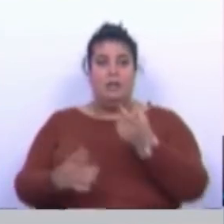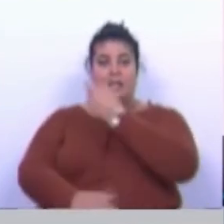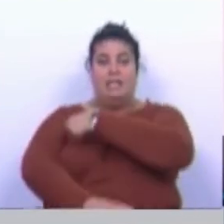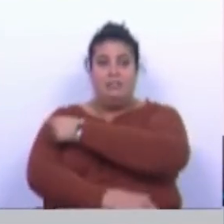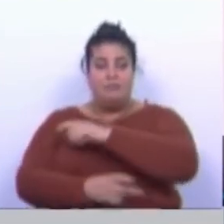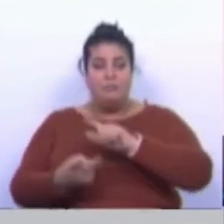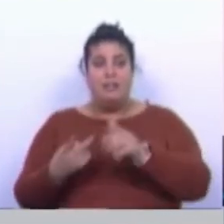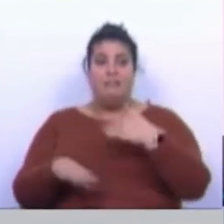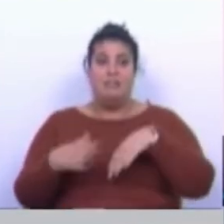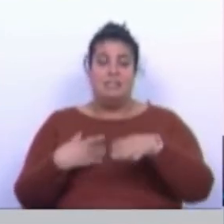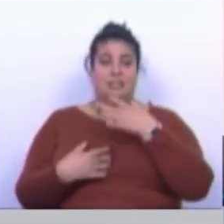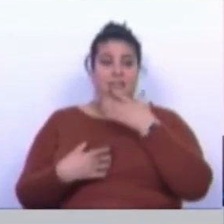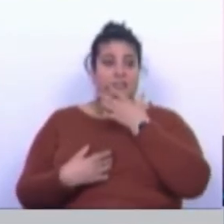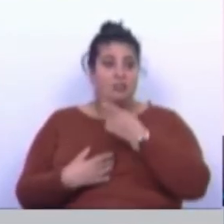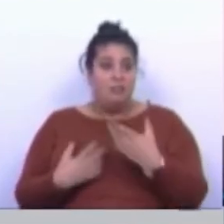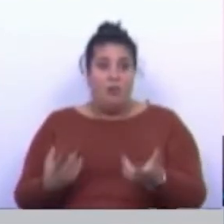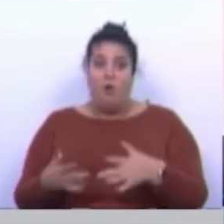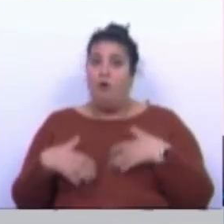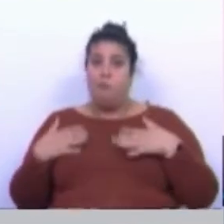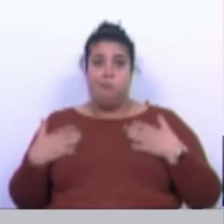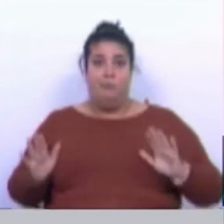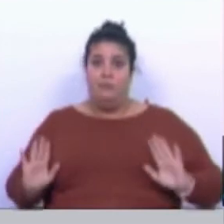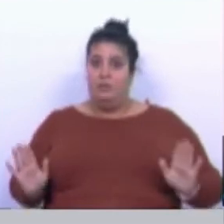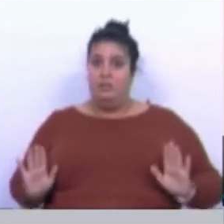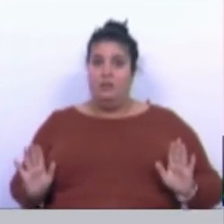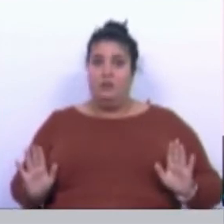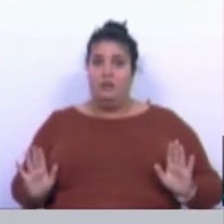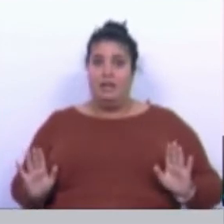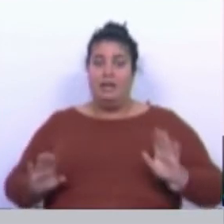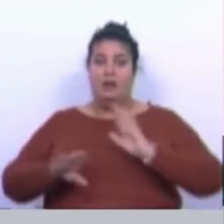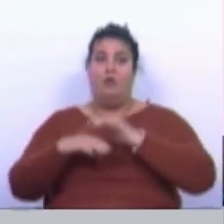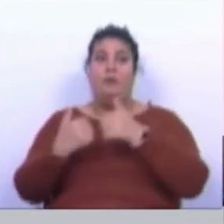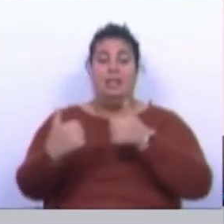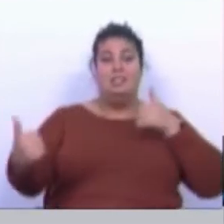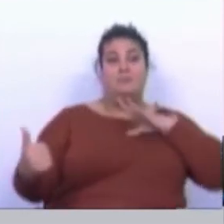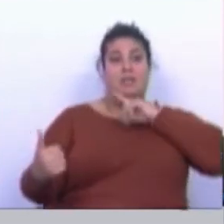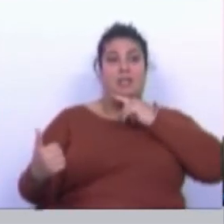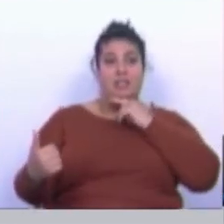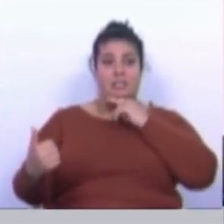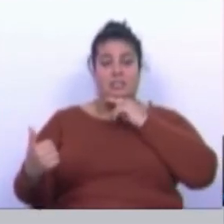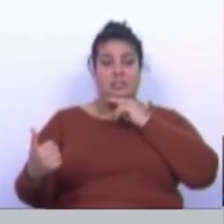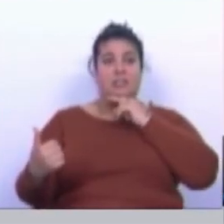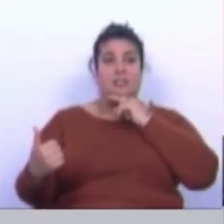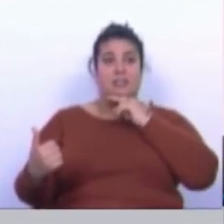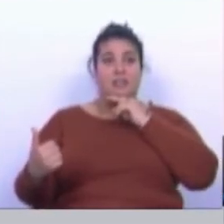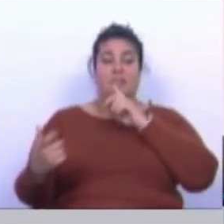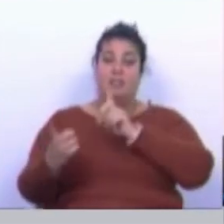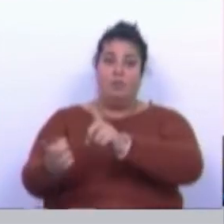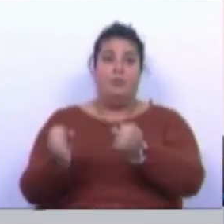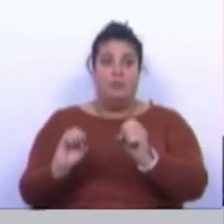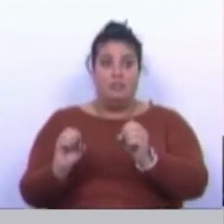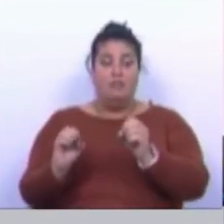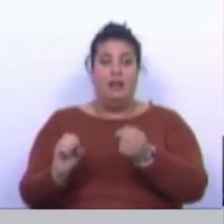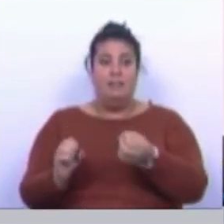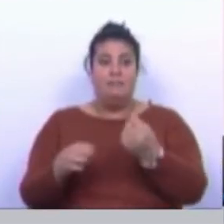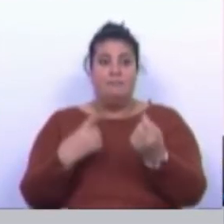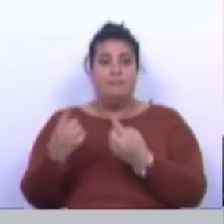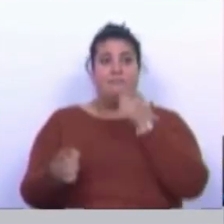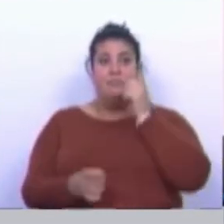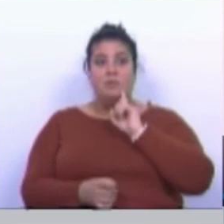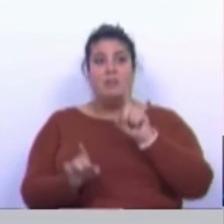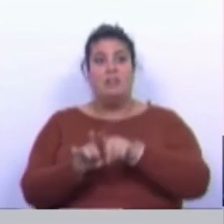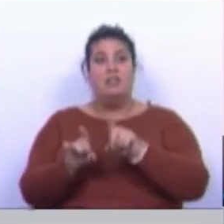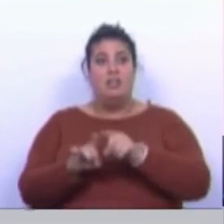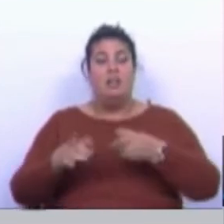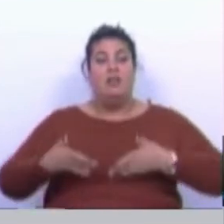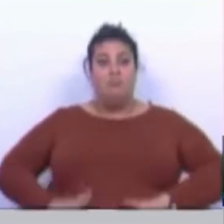parteira para as acompanhar, ou não se querem, por receio de serem separadas do seu bebê, por não terem acompanhante, temos relatos de mulheres que estão a